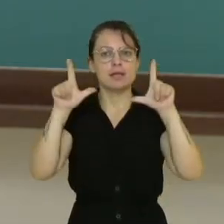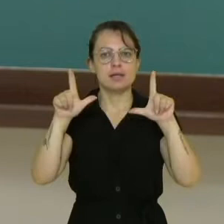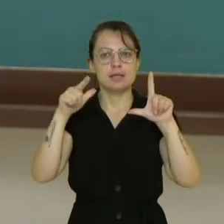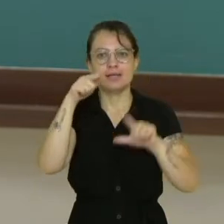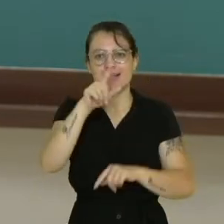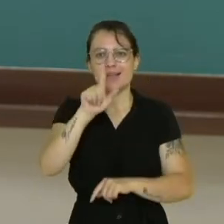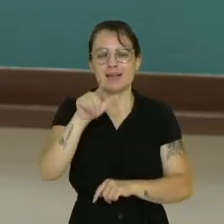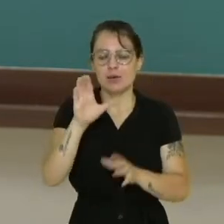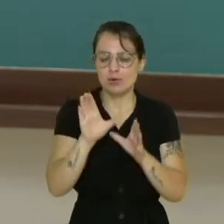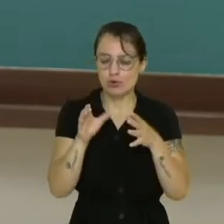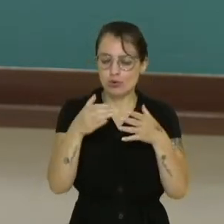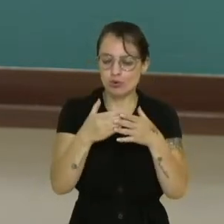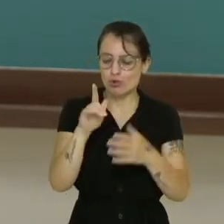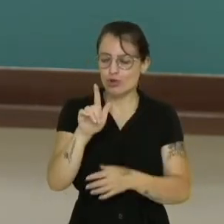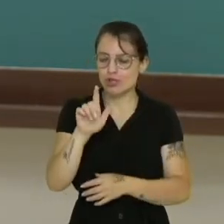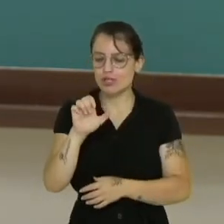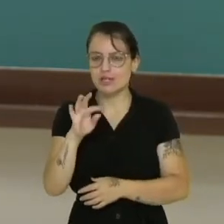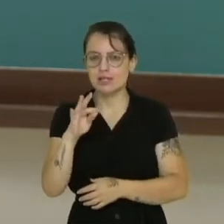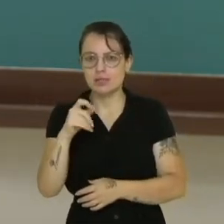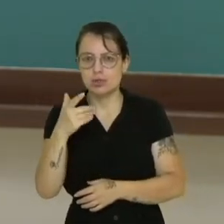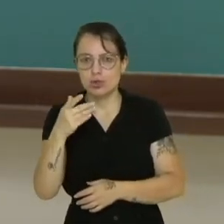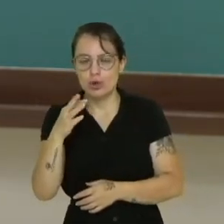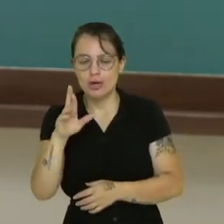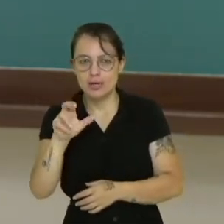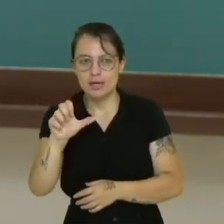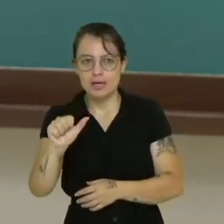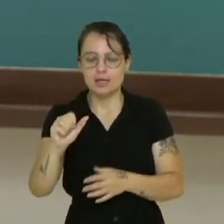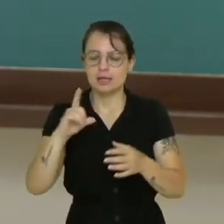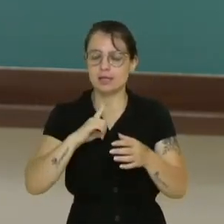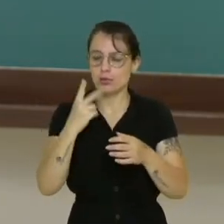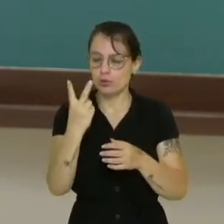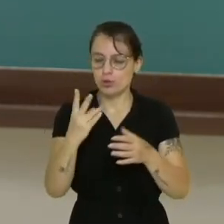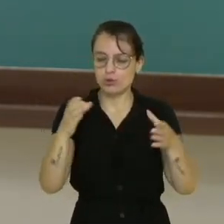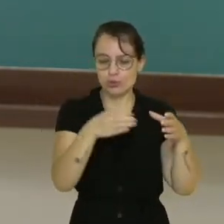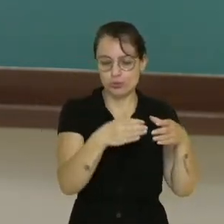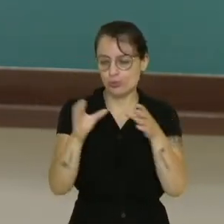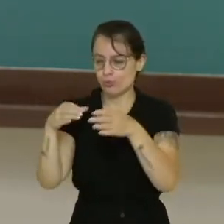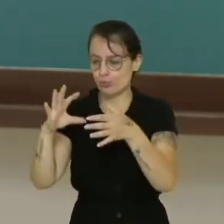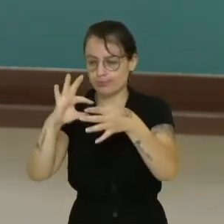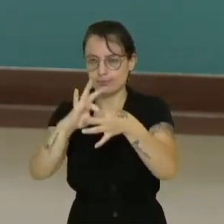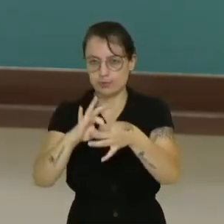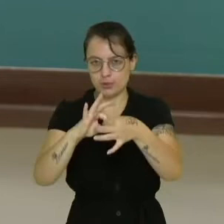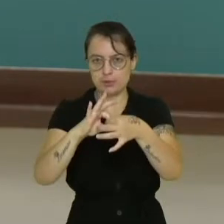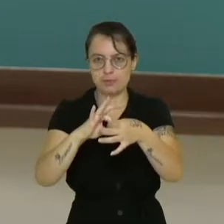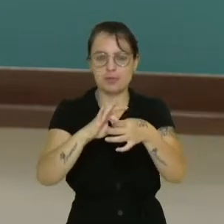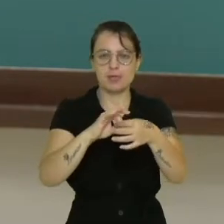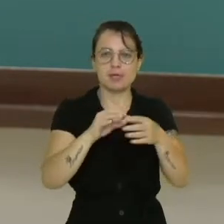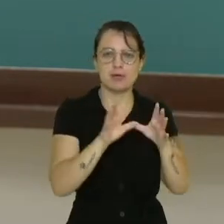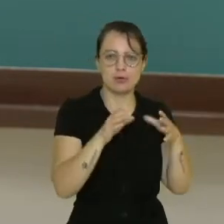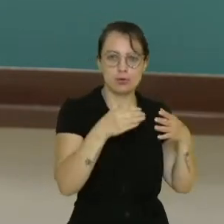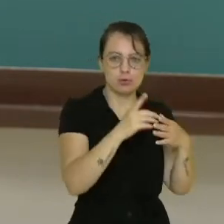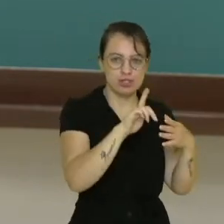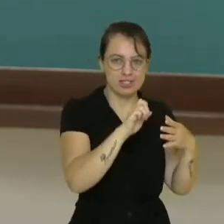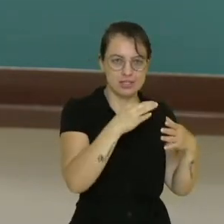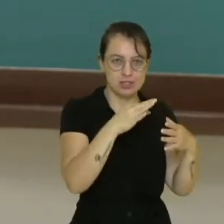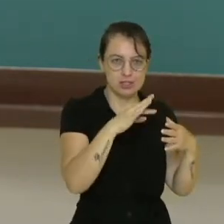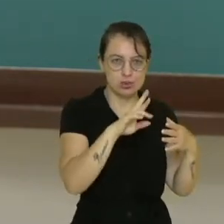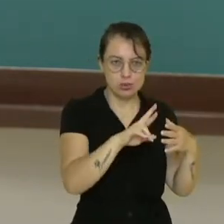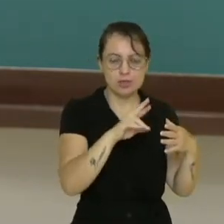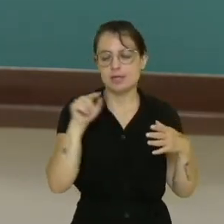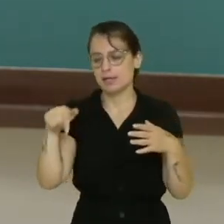gestora é quando nós temos dois grupos unidos, o setor pedagógico, a equipe pedagógica, os pedagogos, as